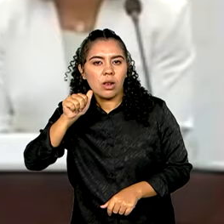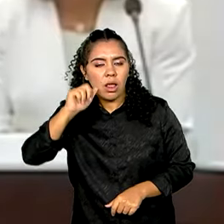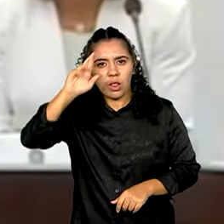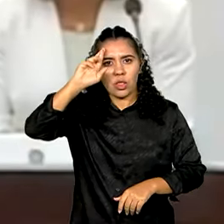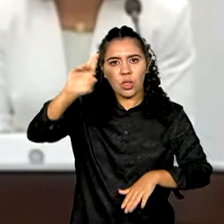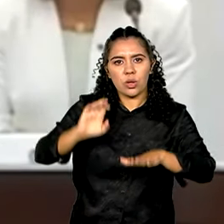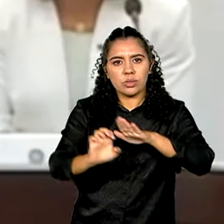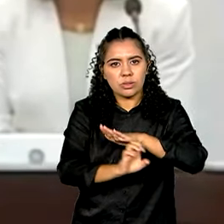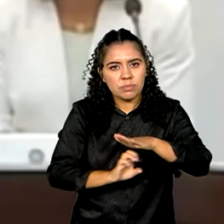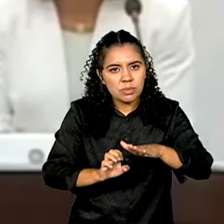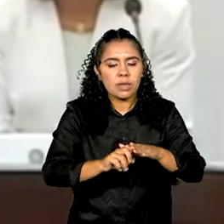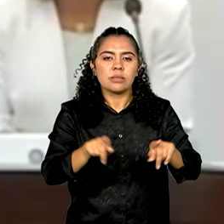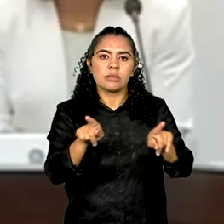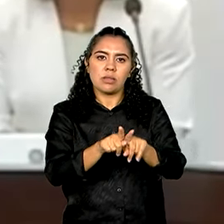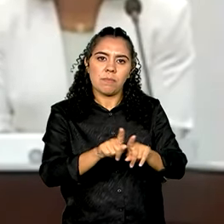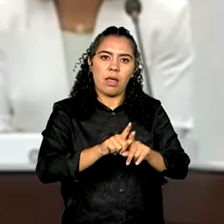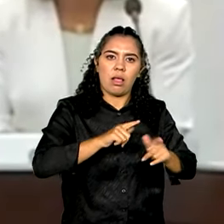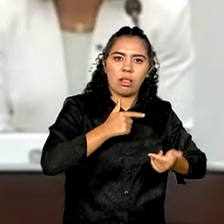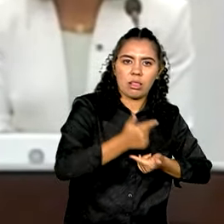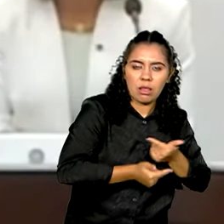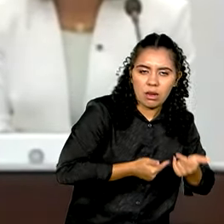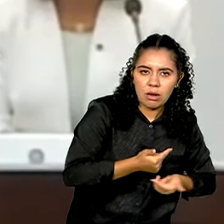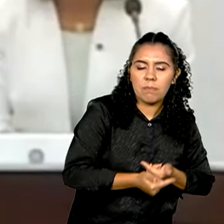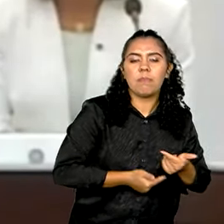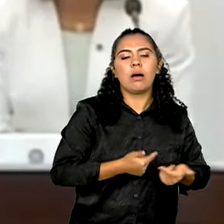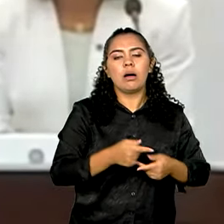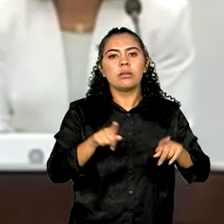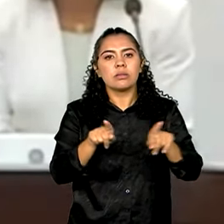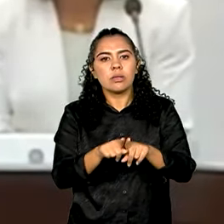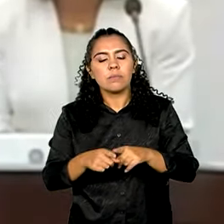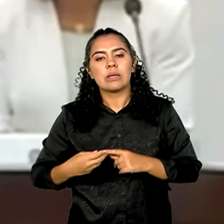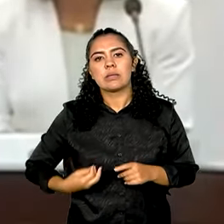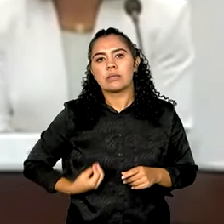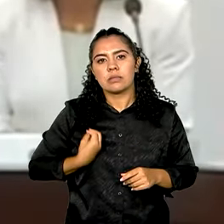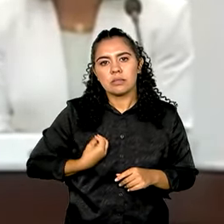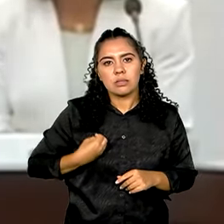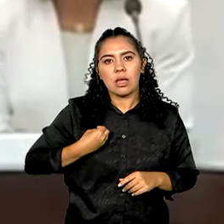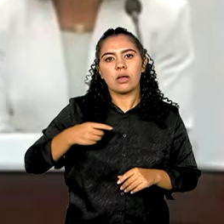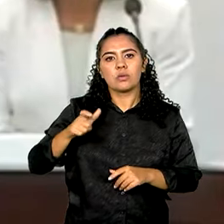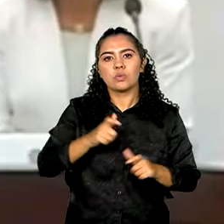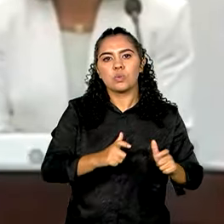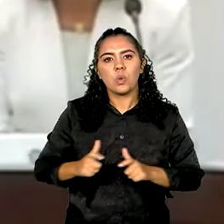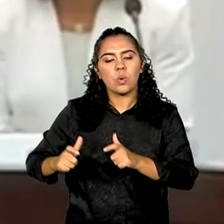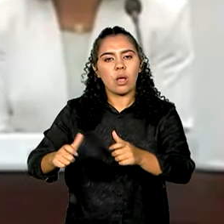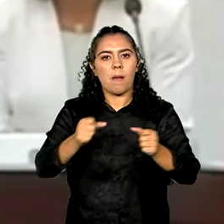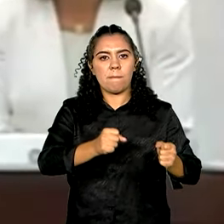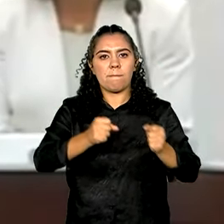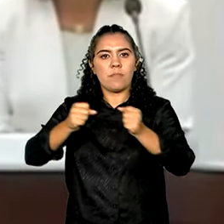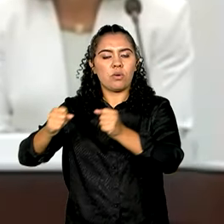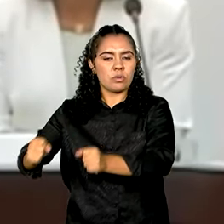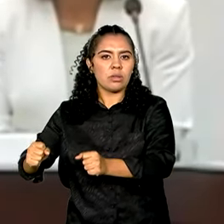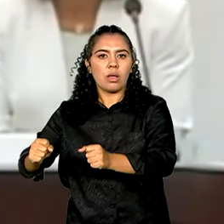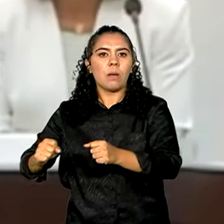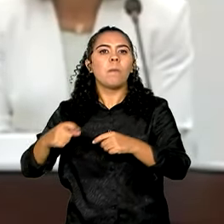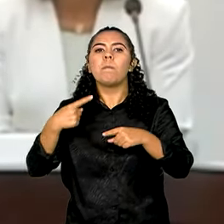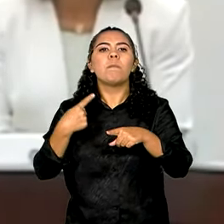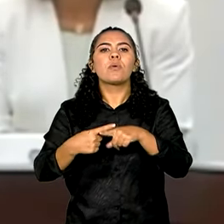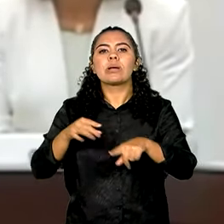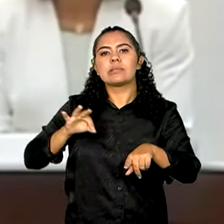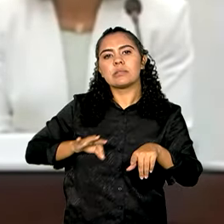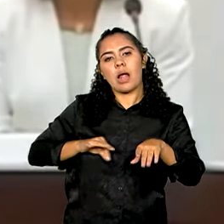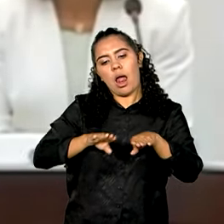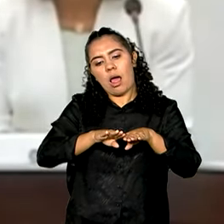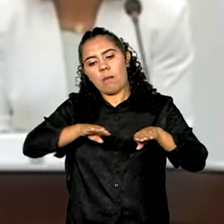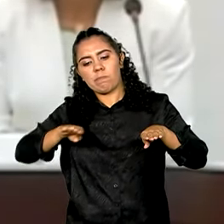sejam mulheres trabalhadoras, sejam mulheres que estão nos espaços de poder, nenhuma mulher entende o porquê que nós ainda